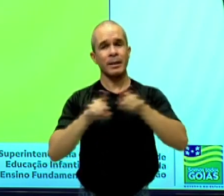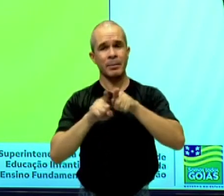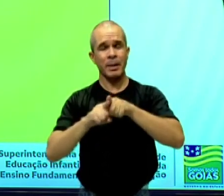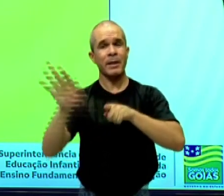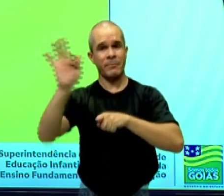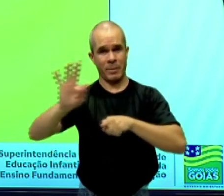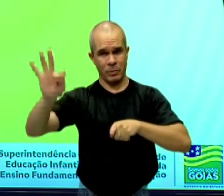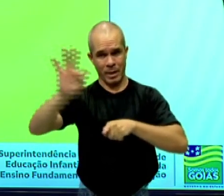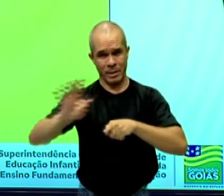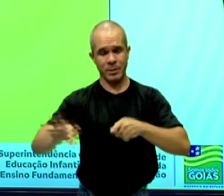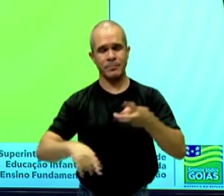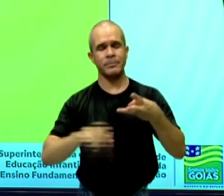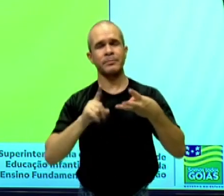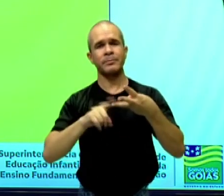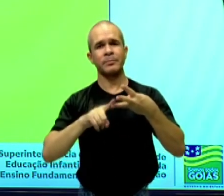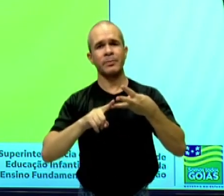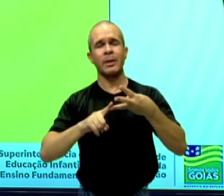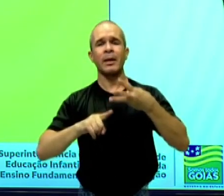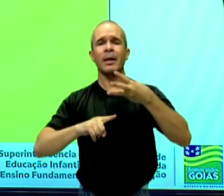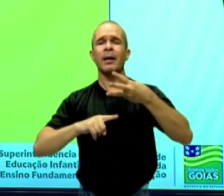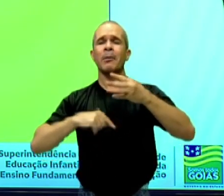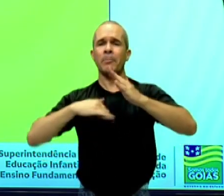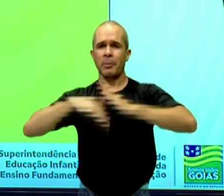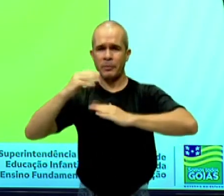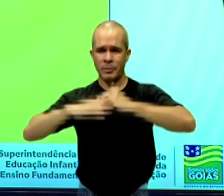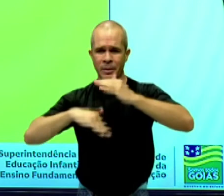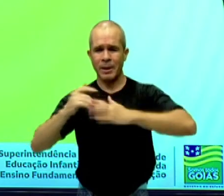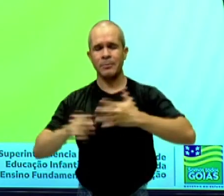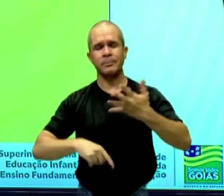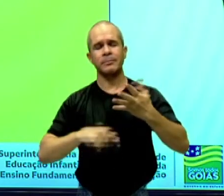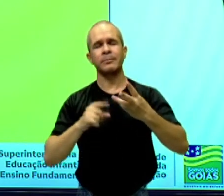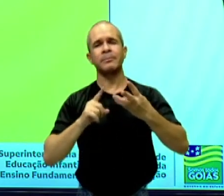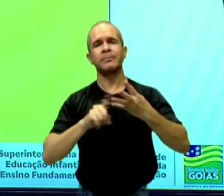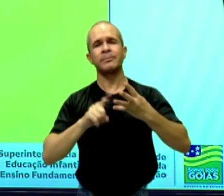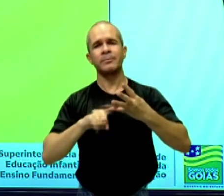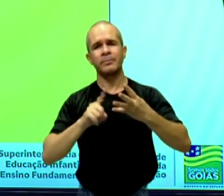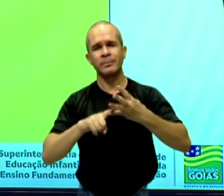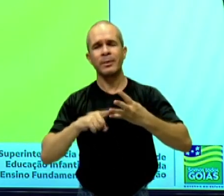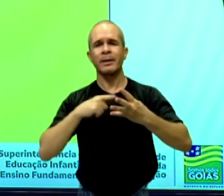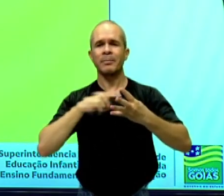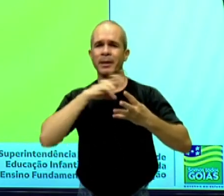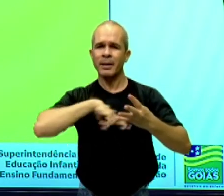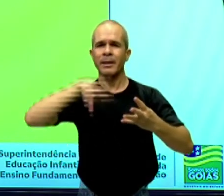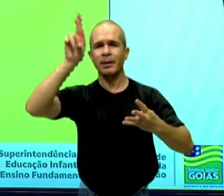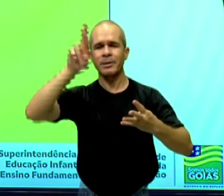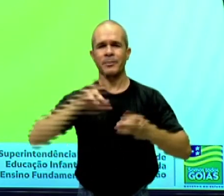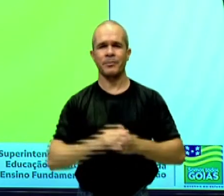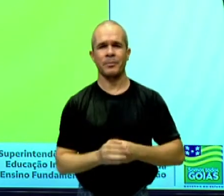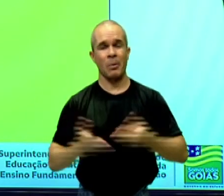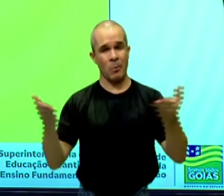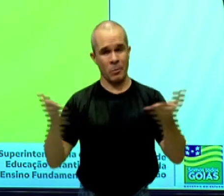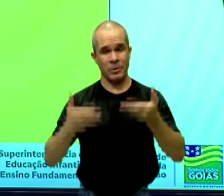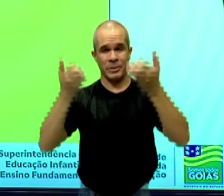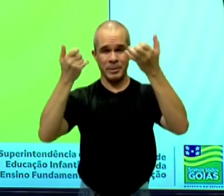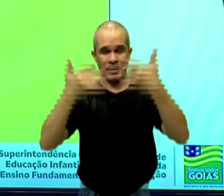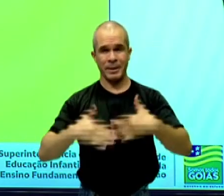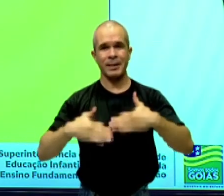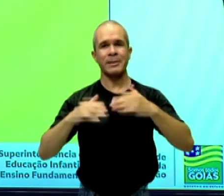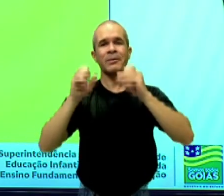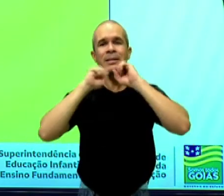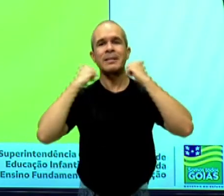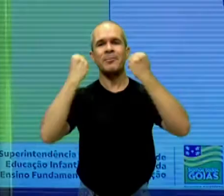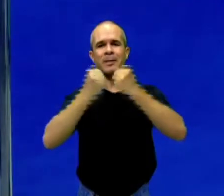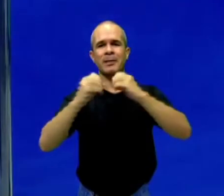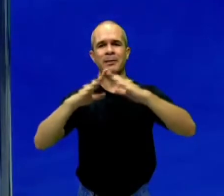acadêmico, o profissional e o religioso. Aqui nós estamos tratando do seminário escolar, onde você, estudante, tem que